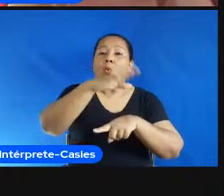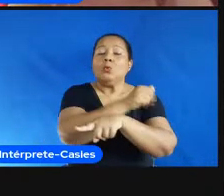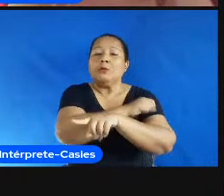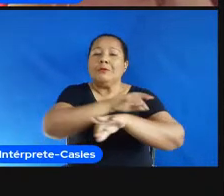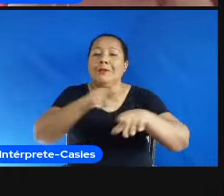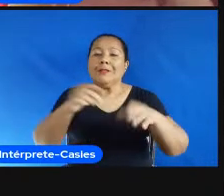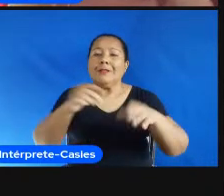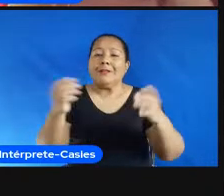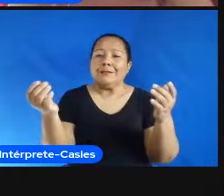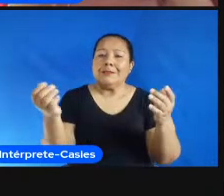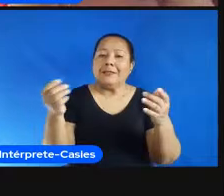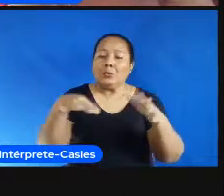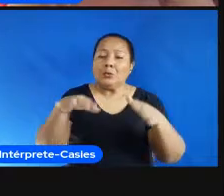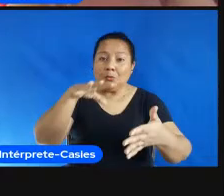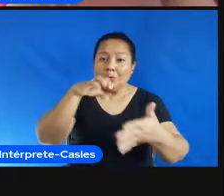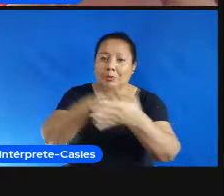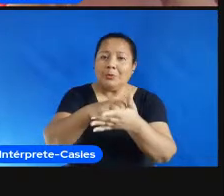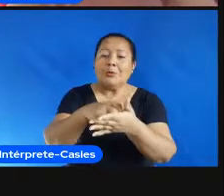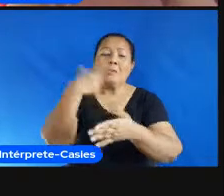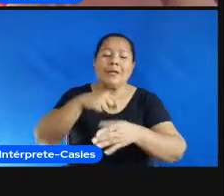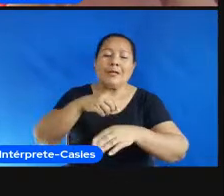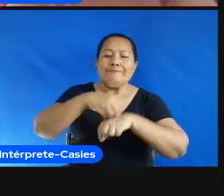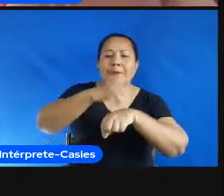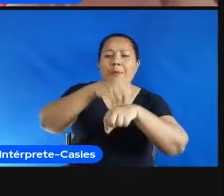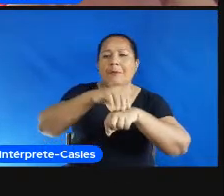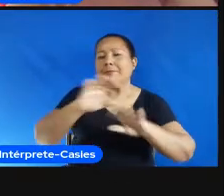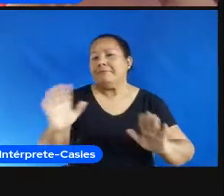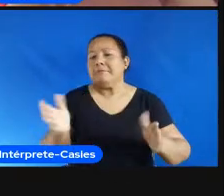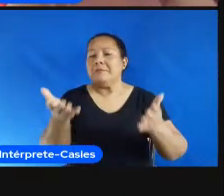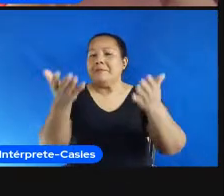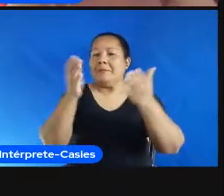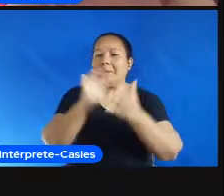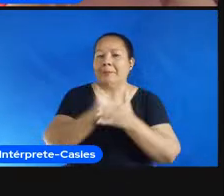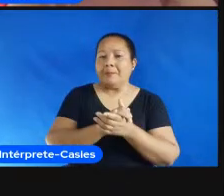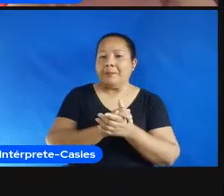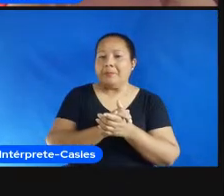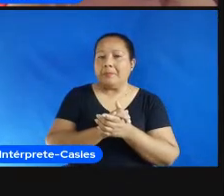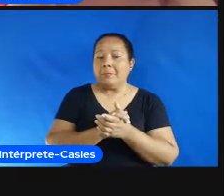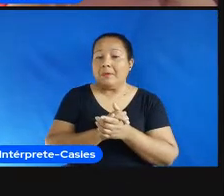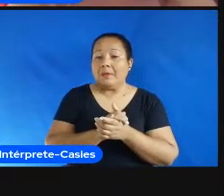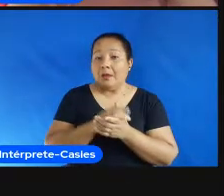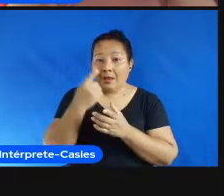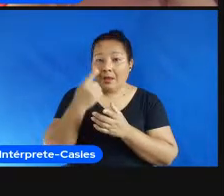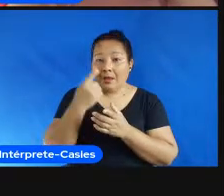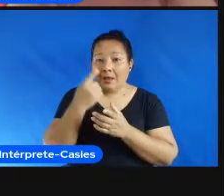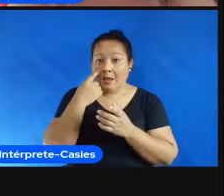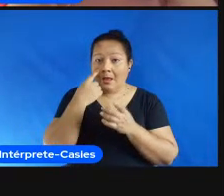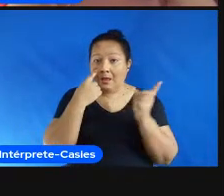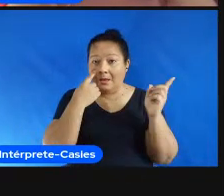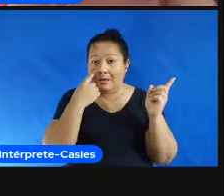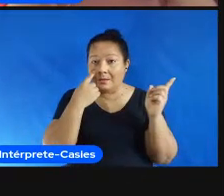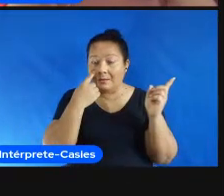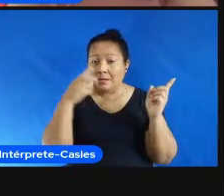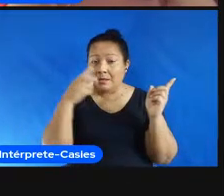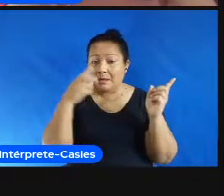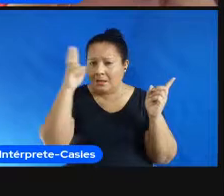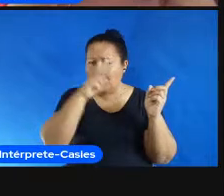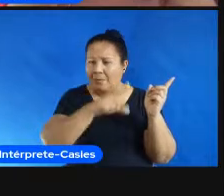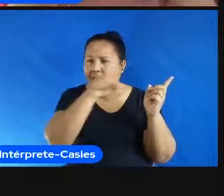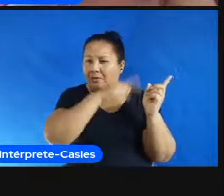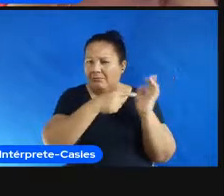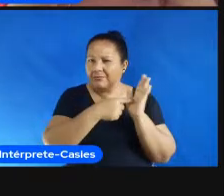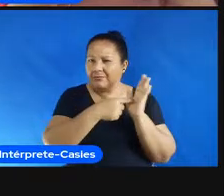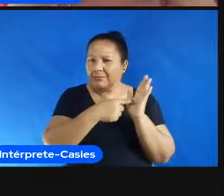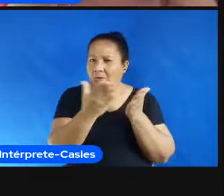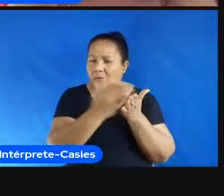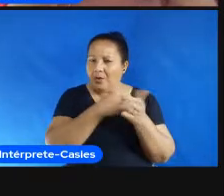formativo numa mesma escola esse material tá no livro verdinho ali da editora da Unicamp de pedagogia do esporte